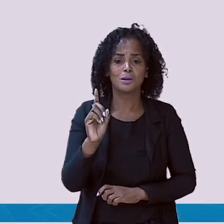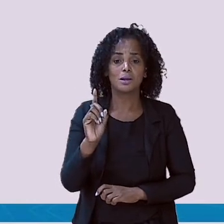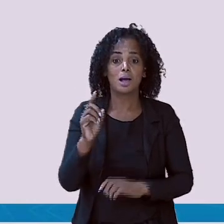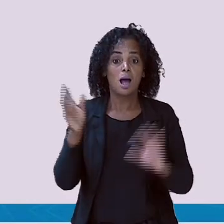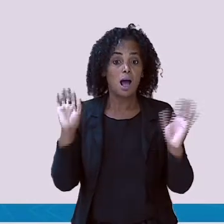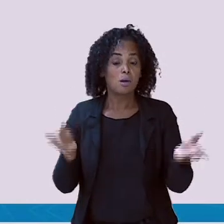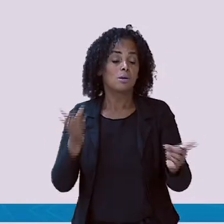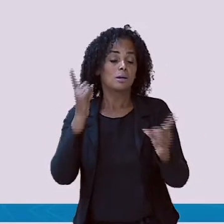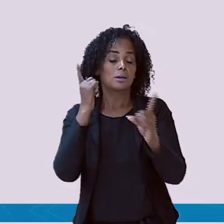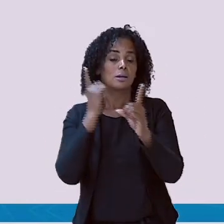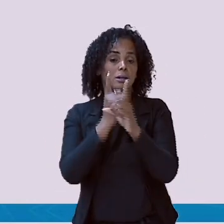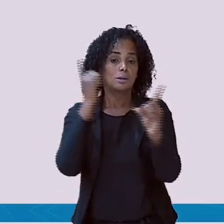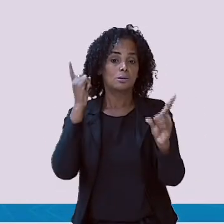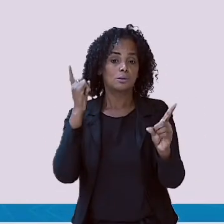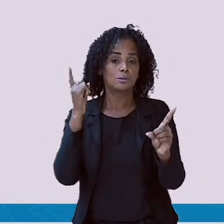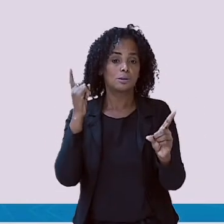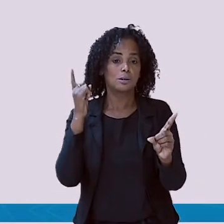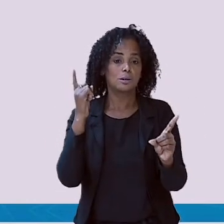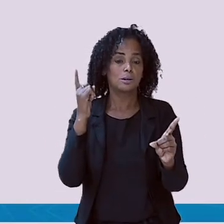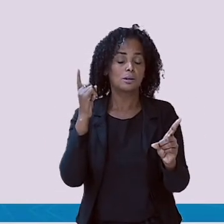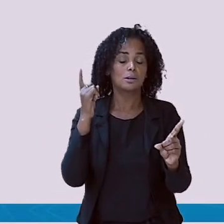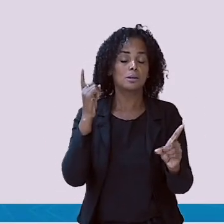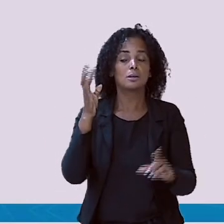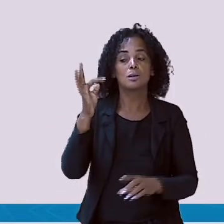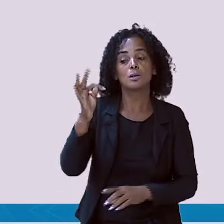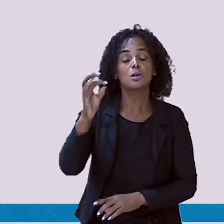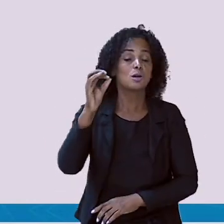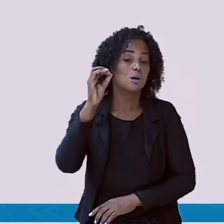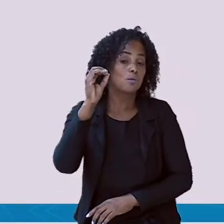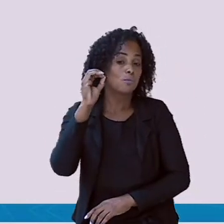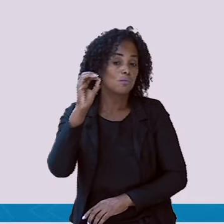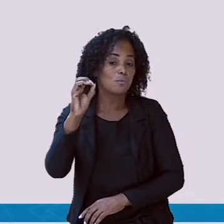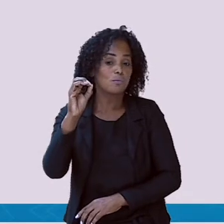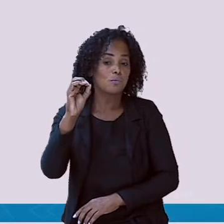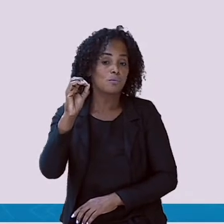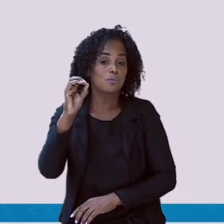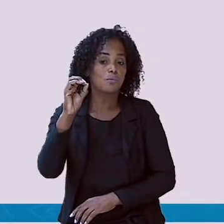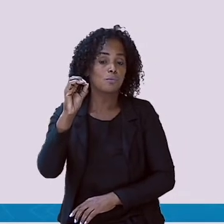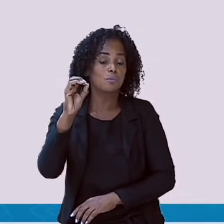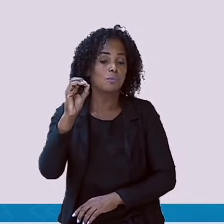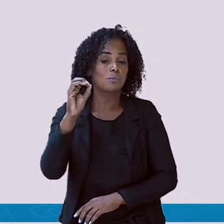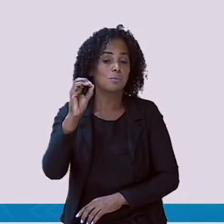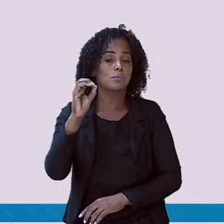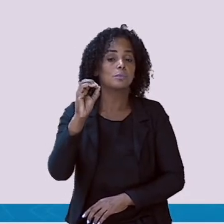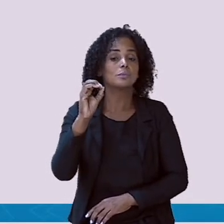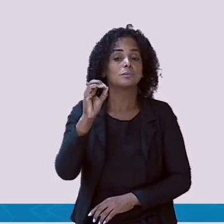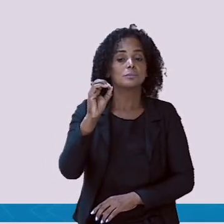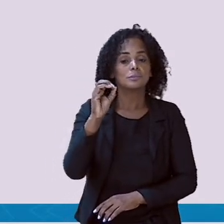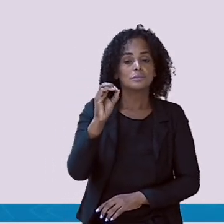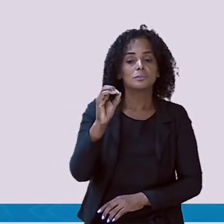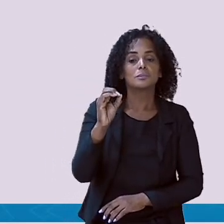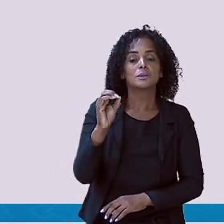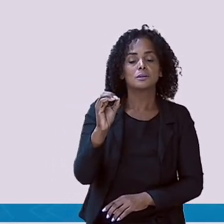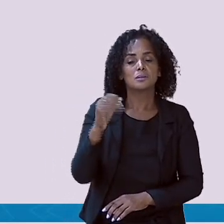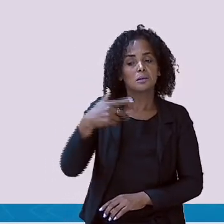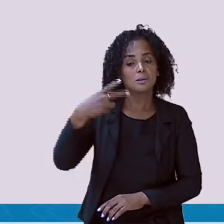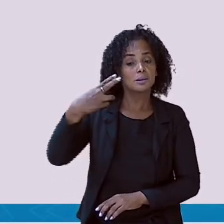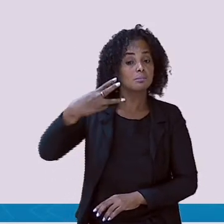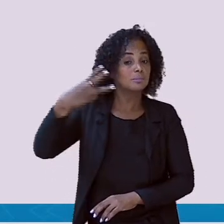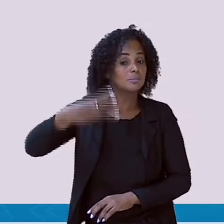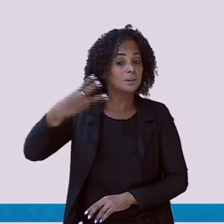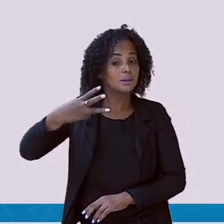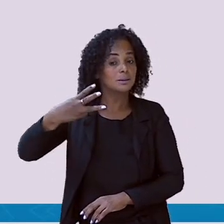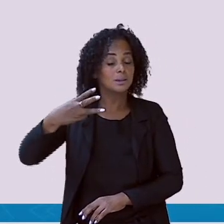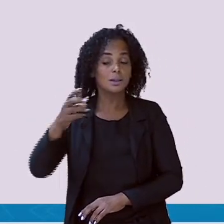sílaba Fó. A letra F e a letra O. Sim, a nossa terceira